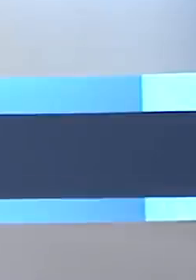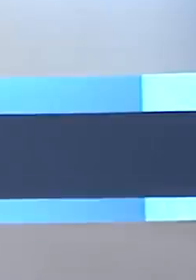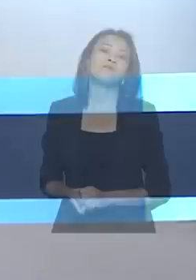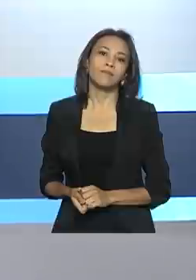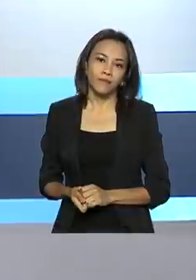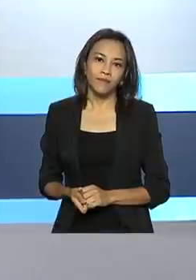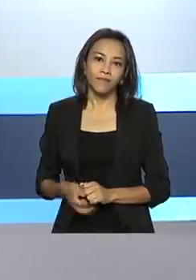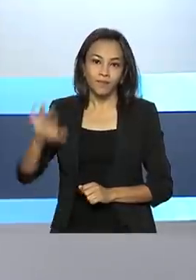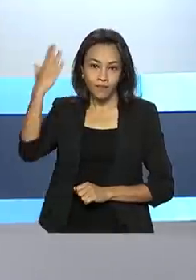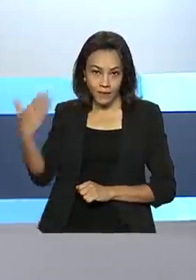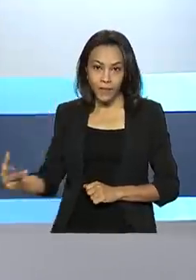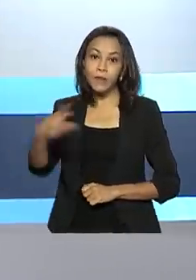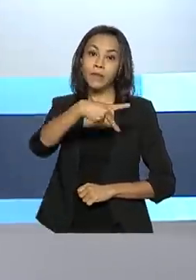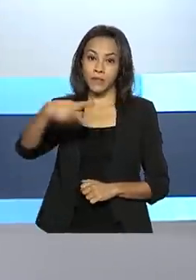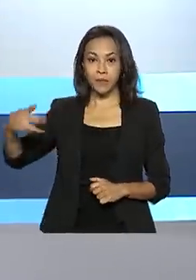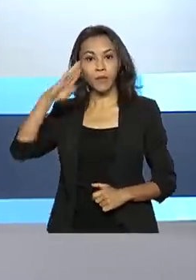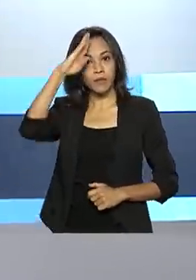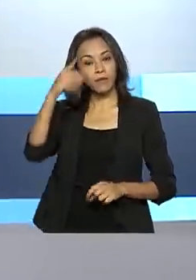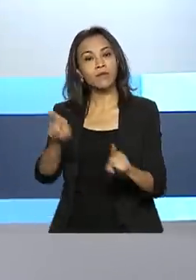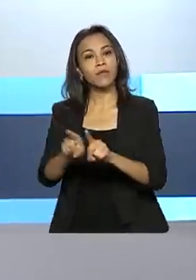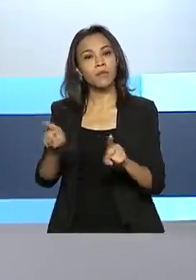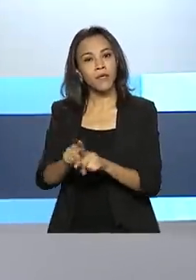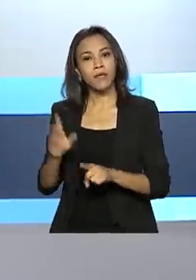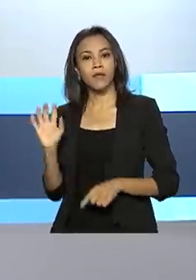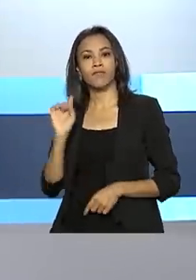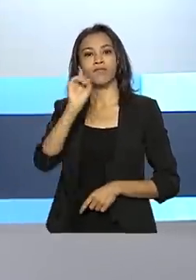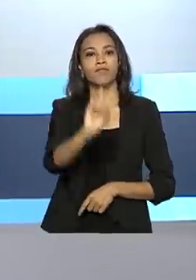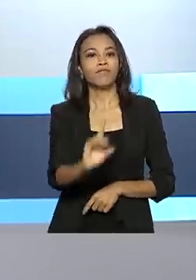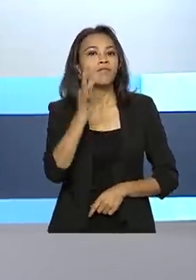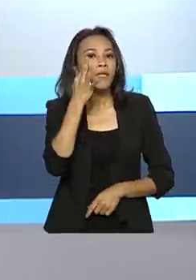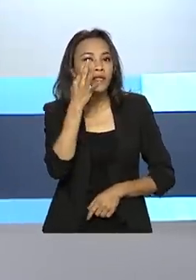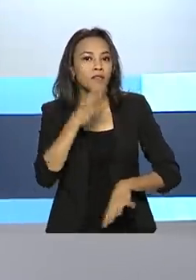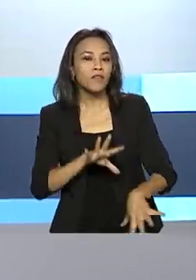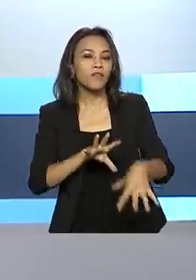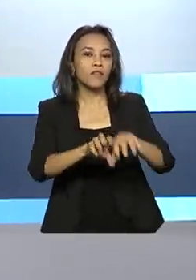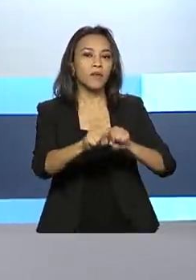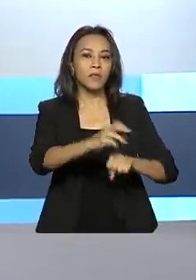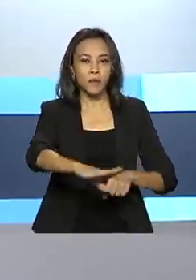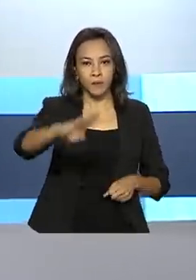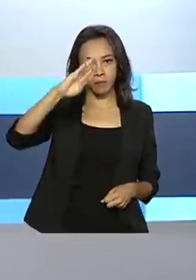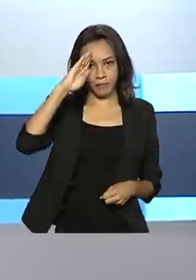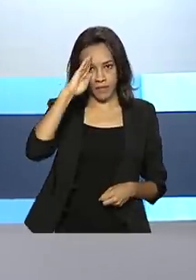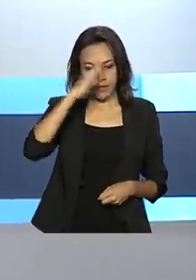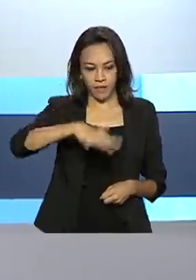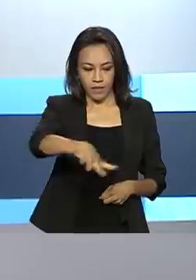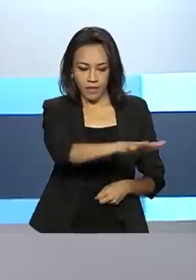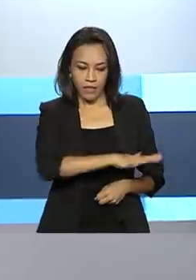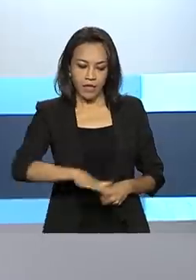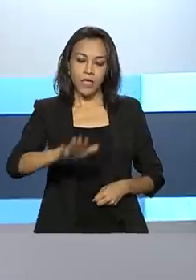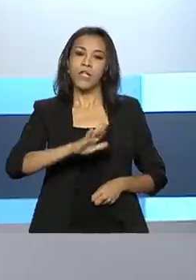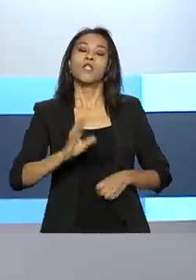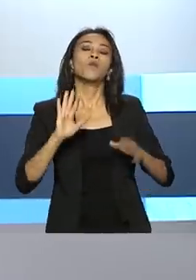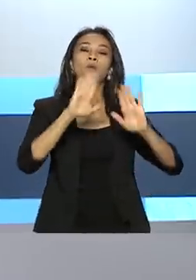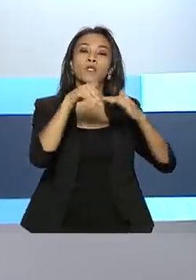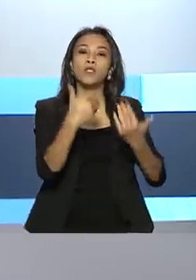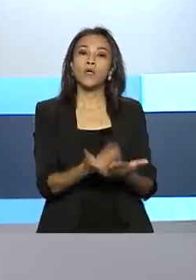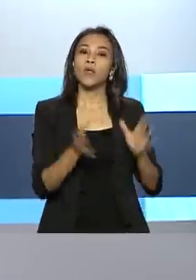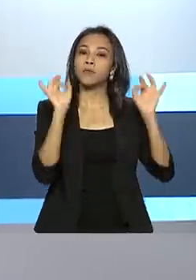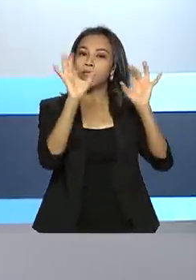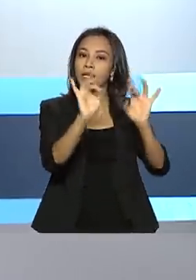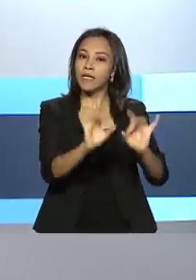E o presidente Jair Bolsonaro também esteve presente na formatura militar na Escola de Especialistas de Aeronáutica em